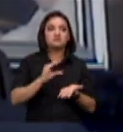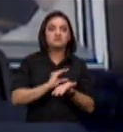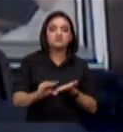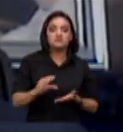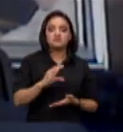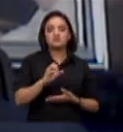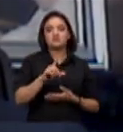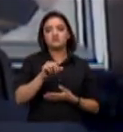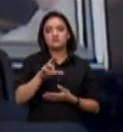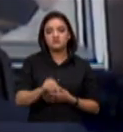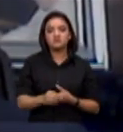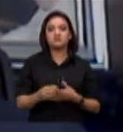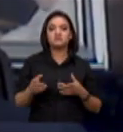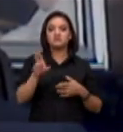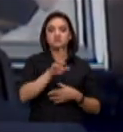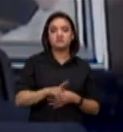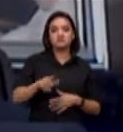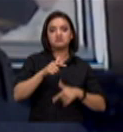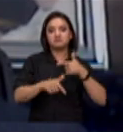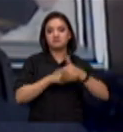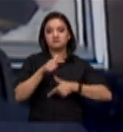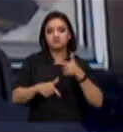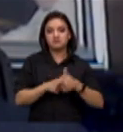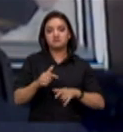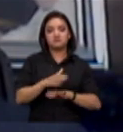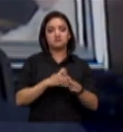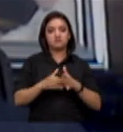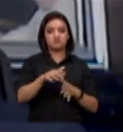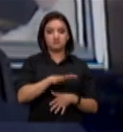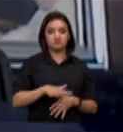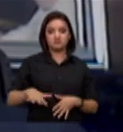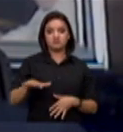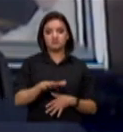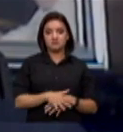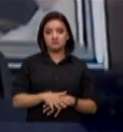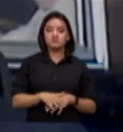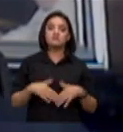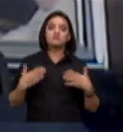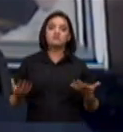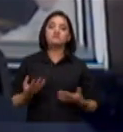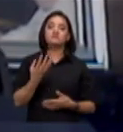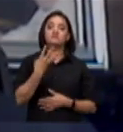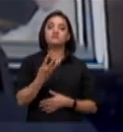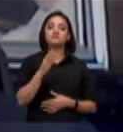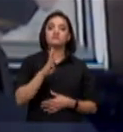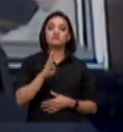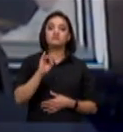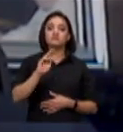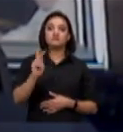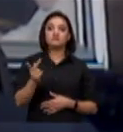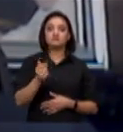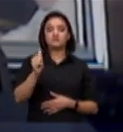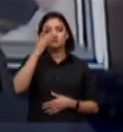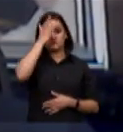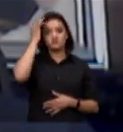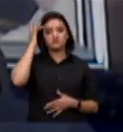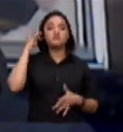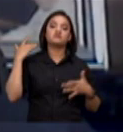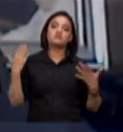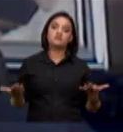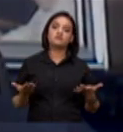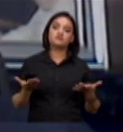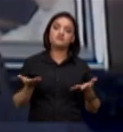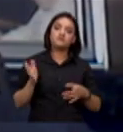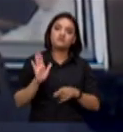de consumo, de trabalho, habitacional, quer que seja. Se cada um tiver três dependentes, são quatro bilhões de pessoas, senhor ministro. Ou seja, o